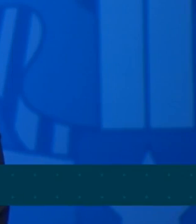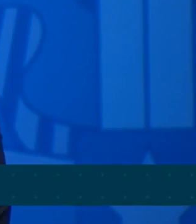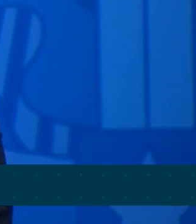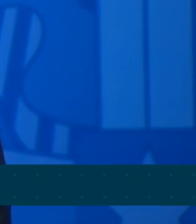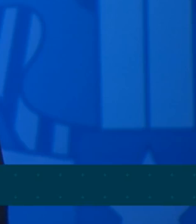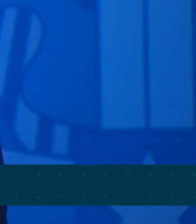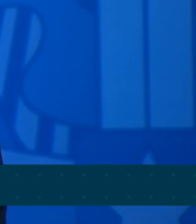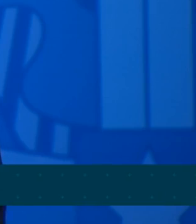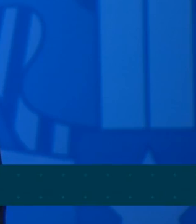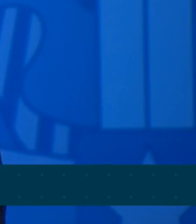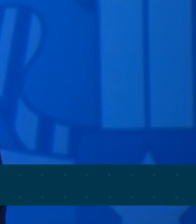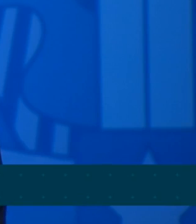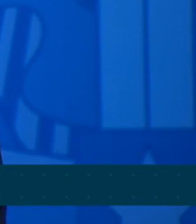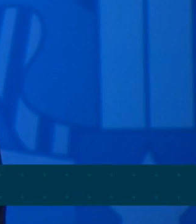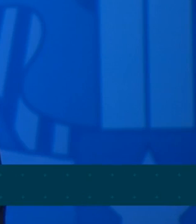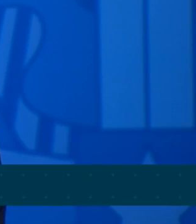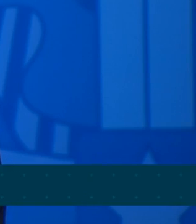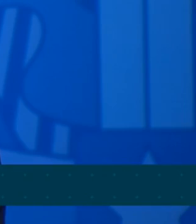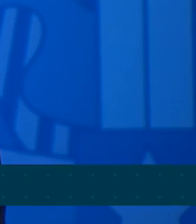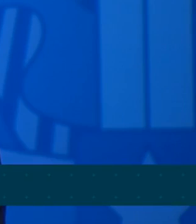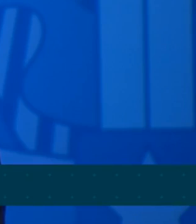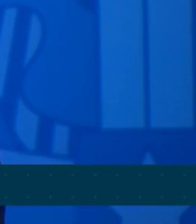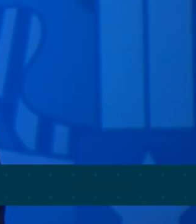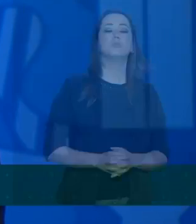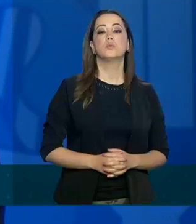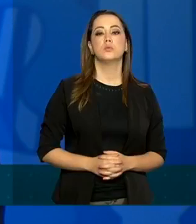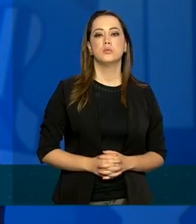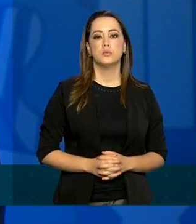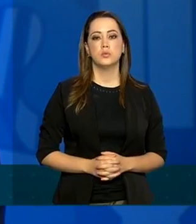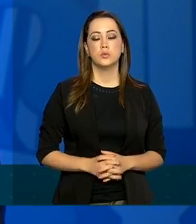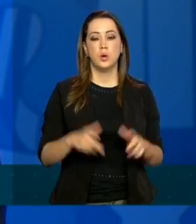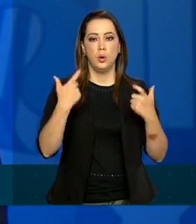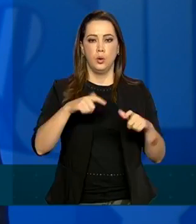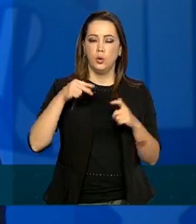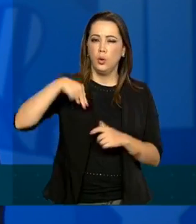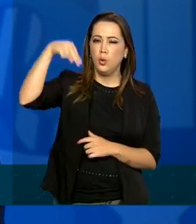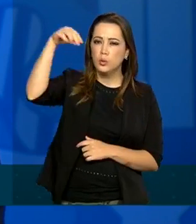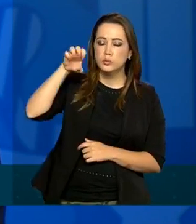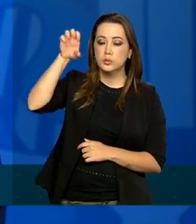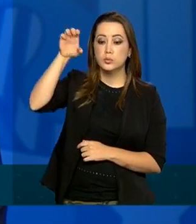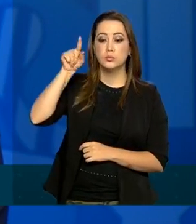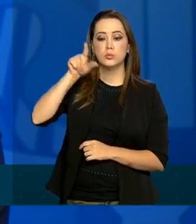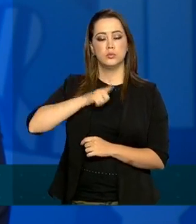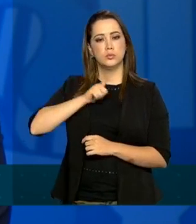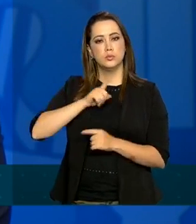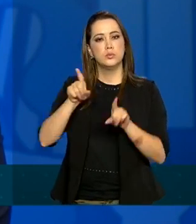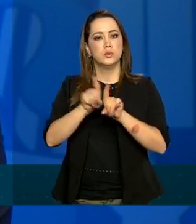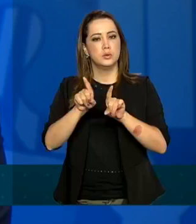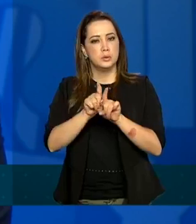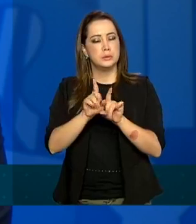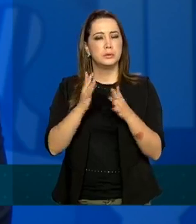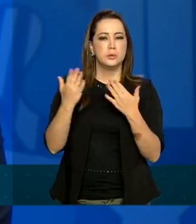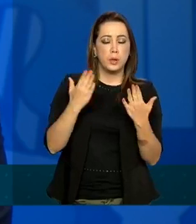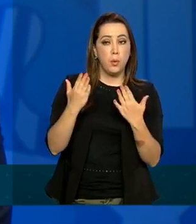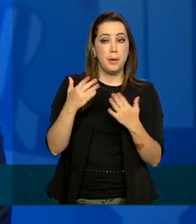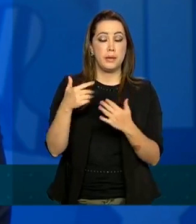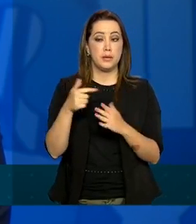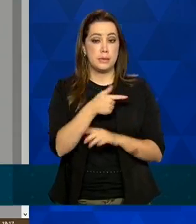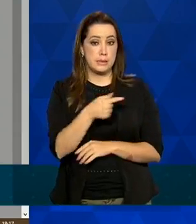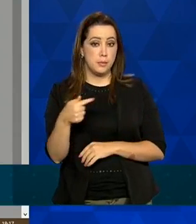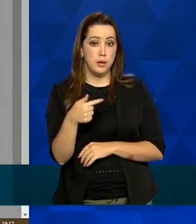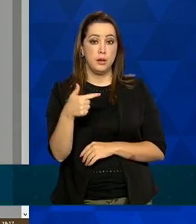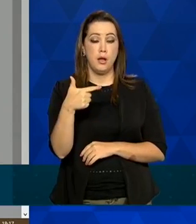A região Nordeste, ela tem também considerando as semanas 22, 21 e 22, mas no total,